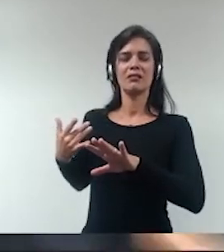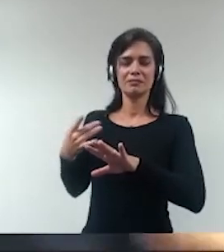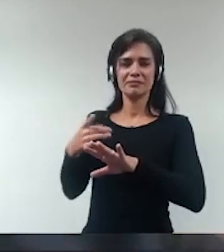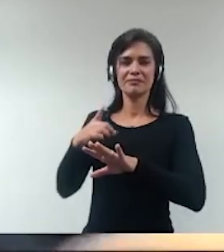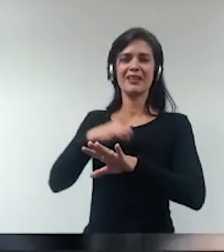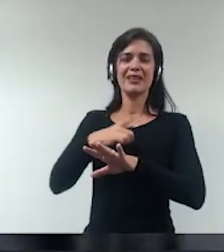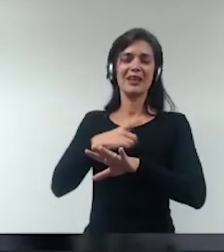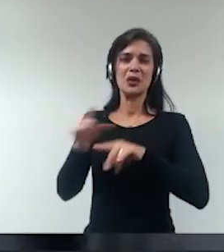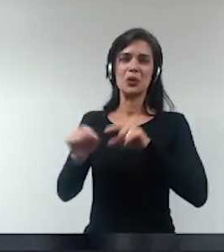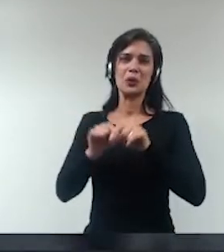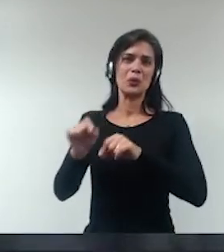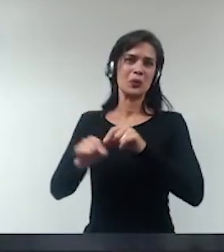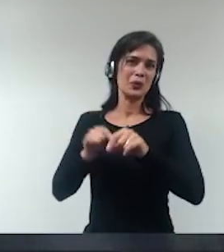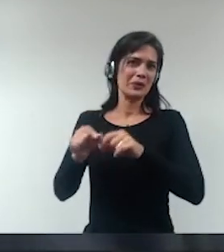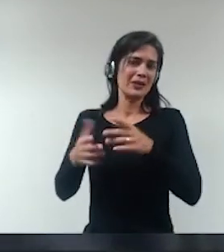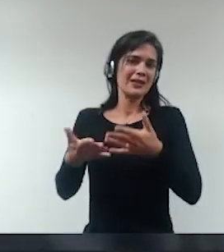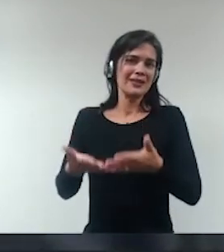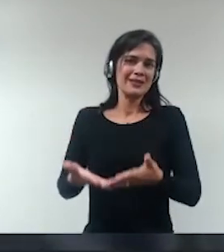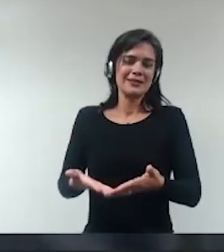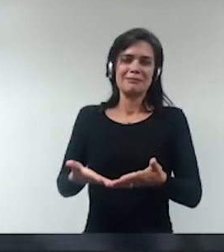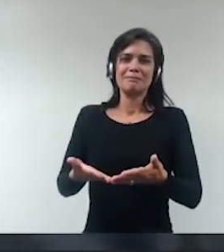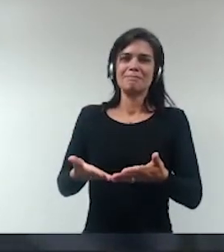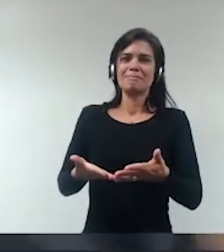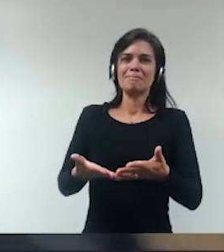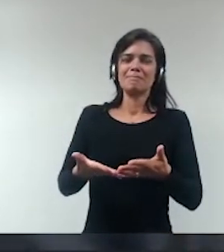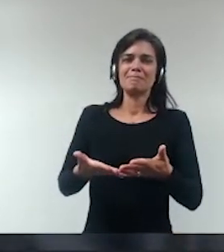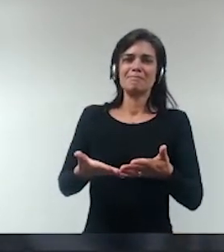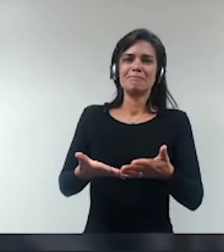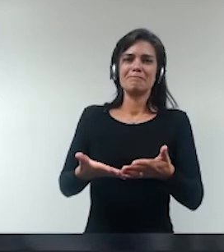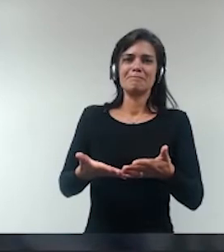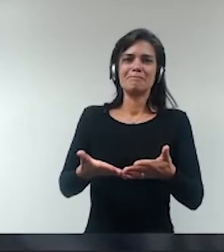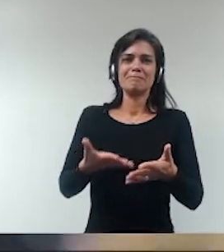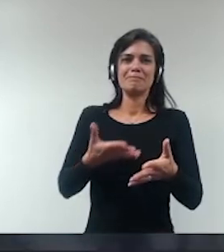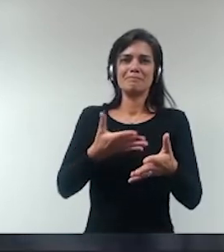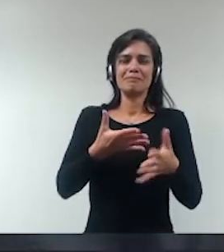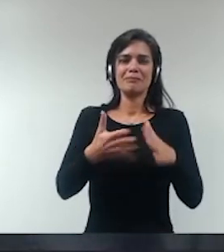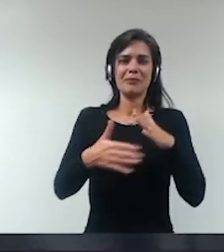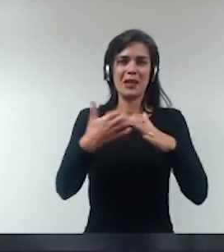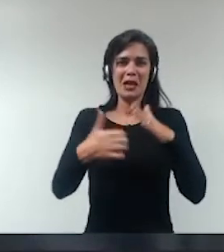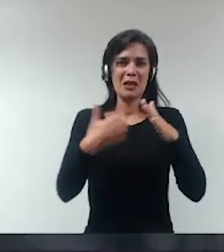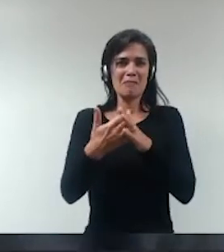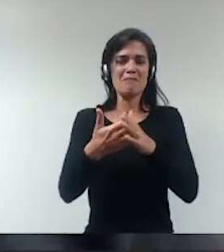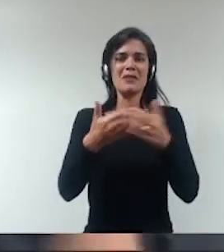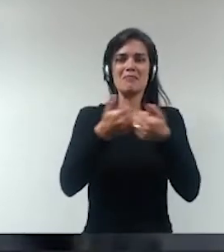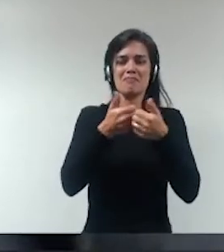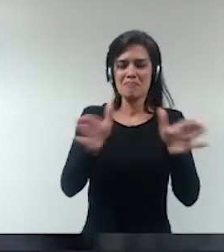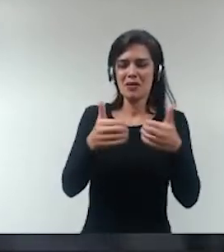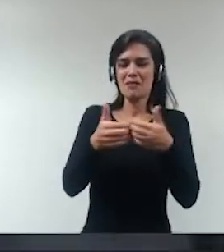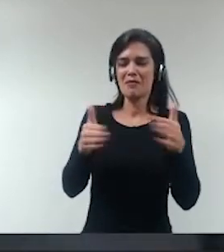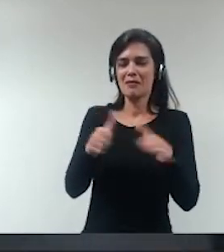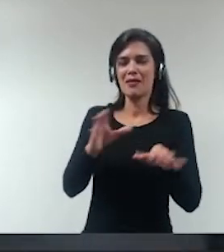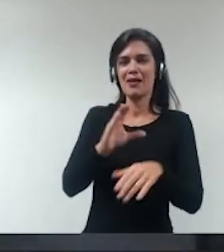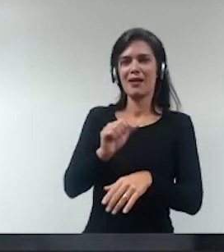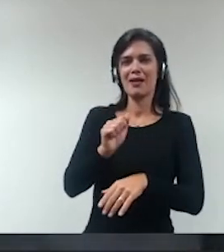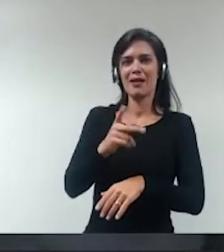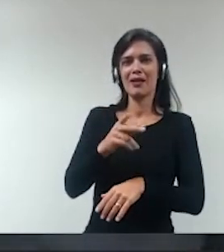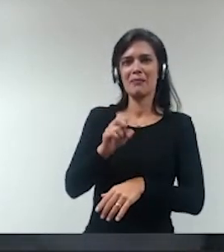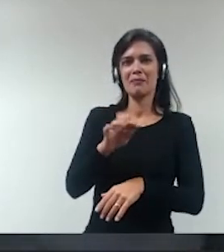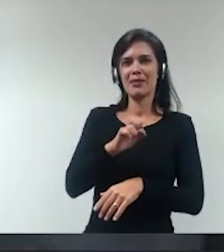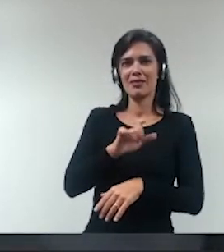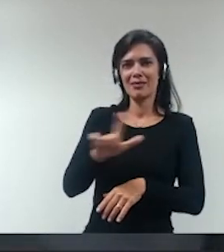uma corrida a partir não só do interesse das empresas em abrir capital e aí participar do